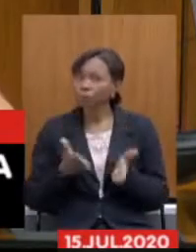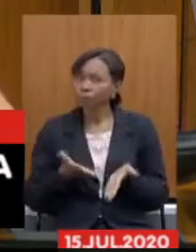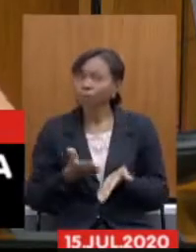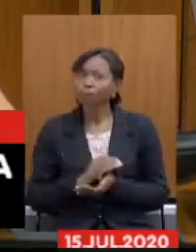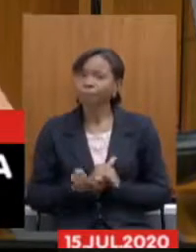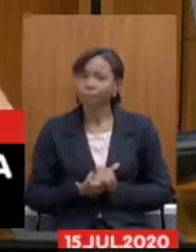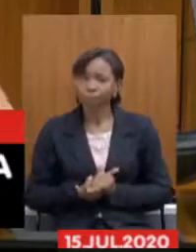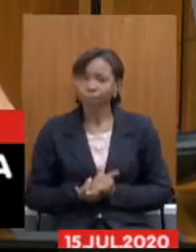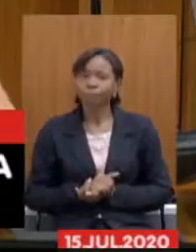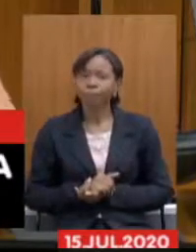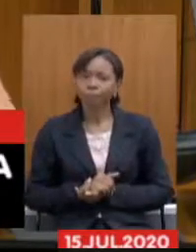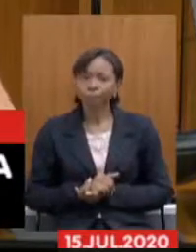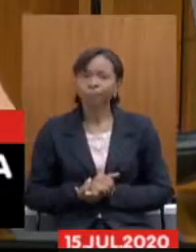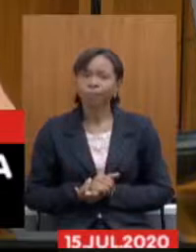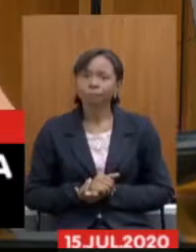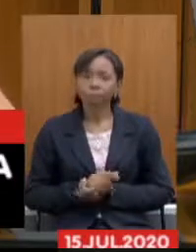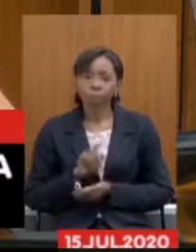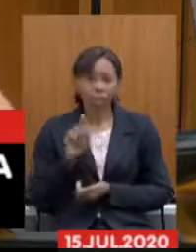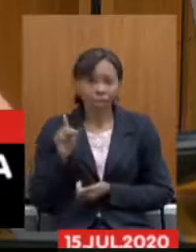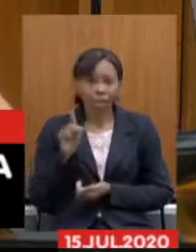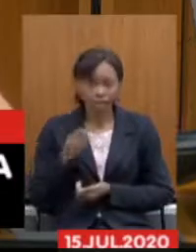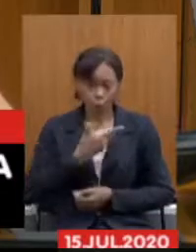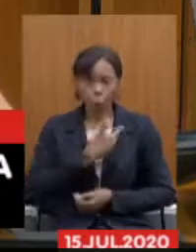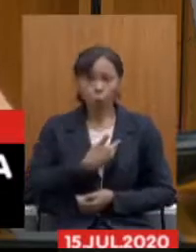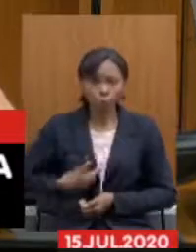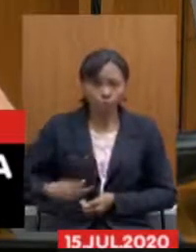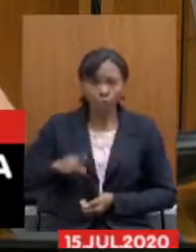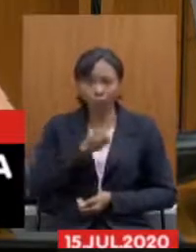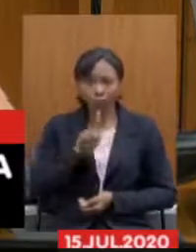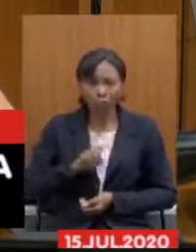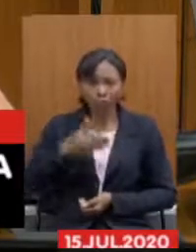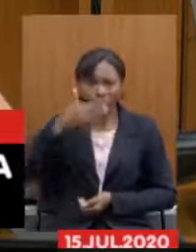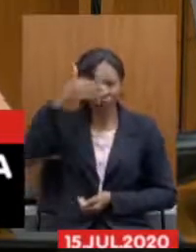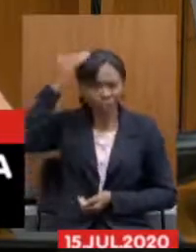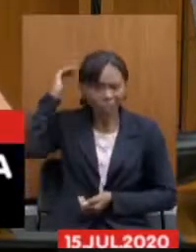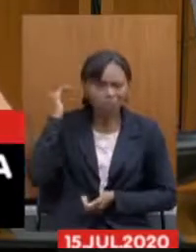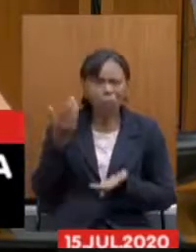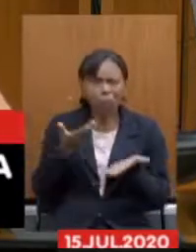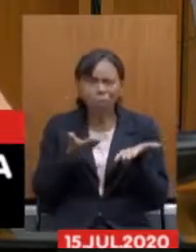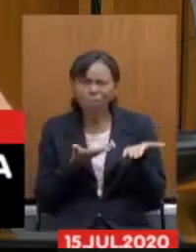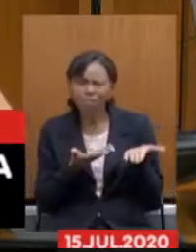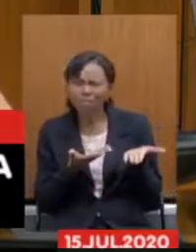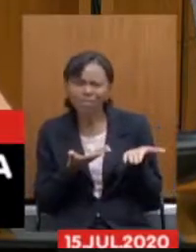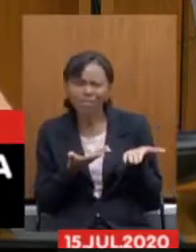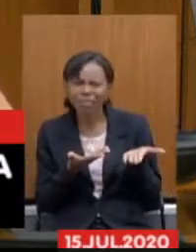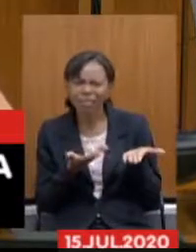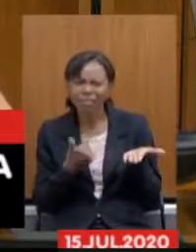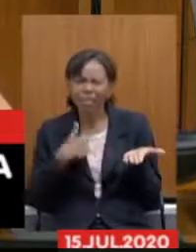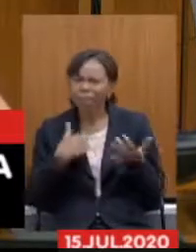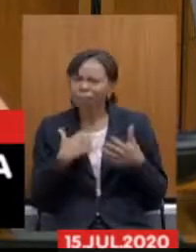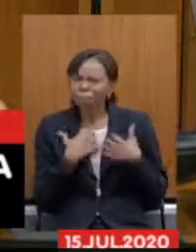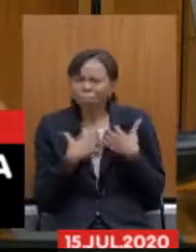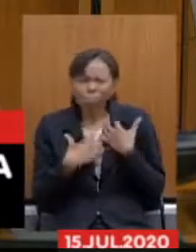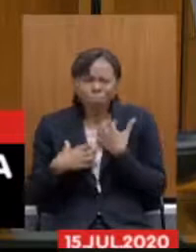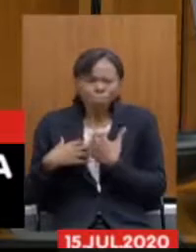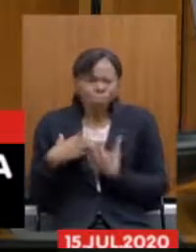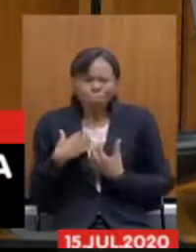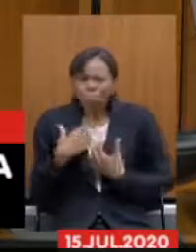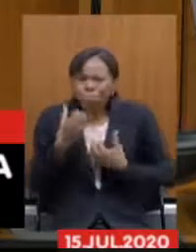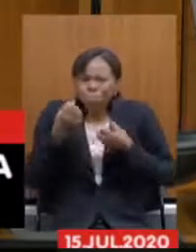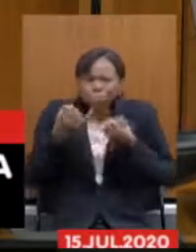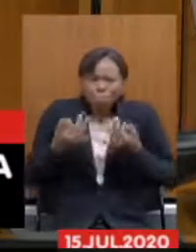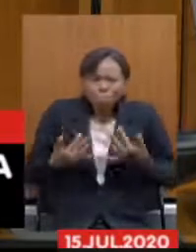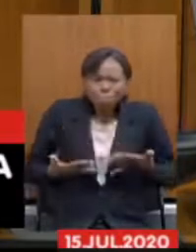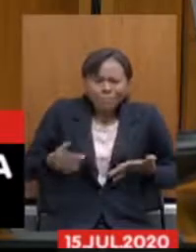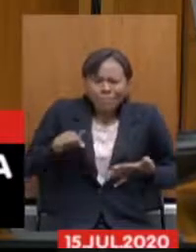então esse mesmo governo está colocando aqui e eu estou muito incomodado de estar falando aqui para a Assembleia que nós estamos